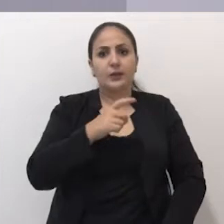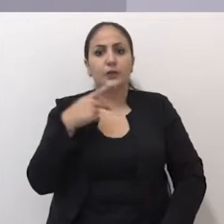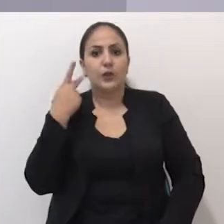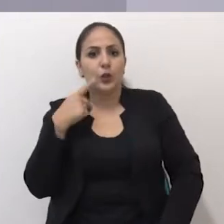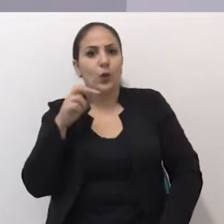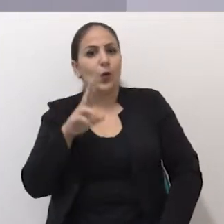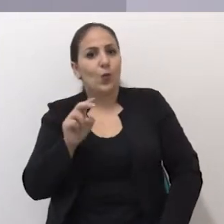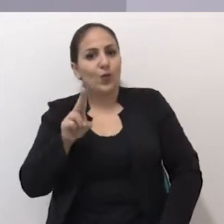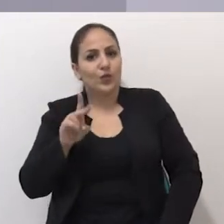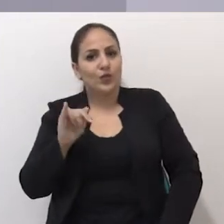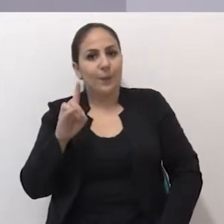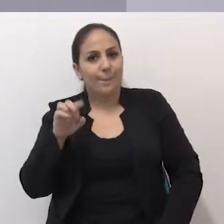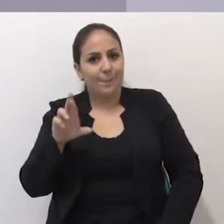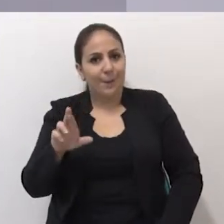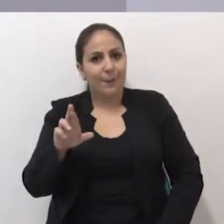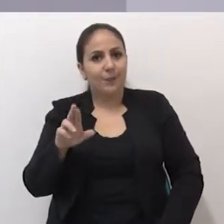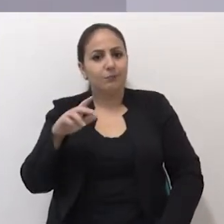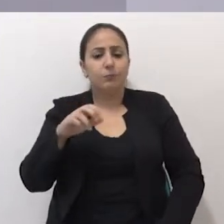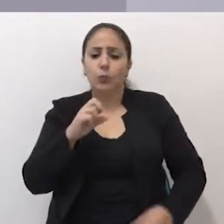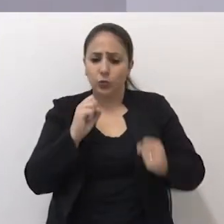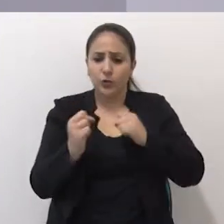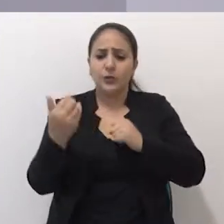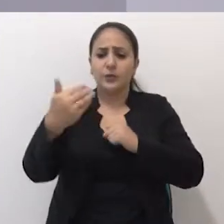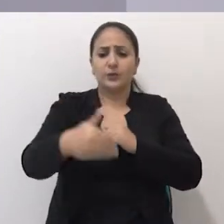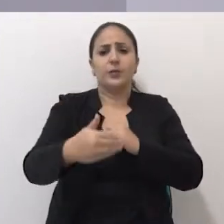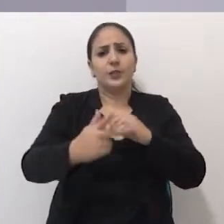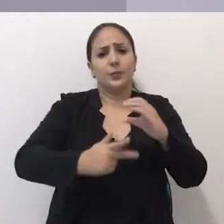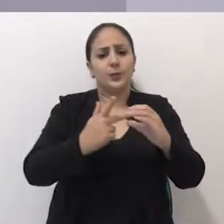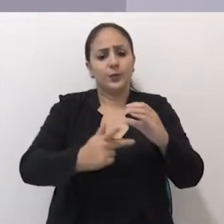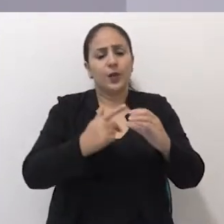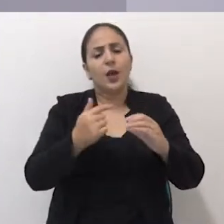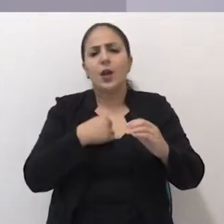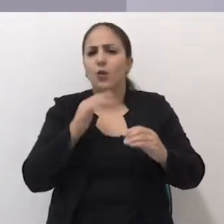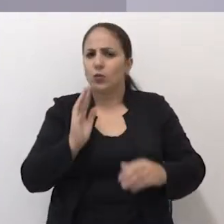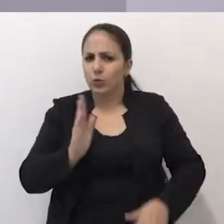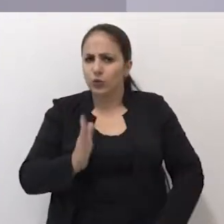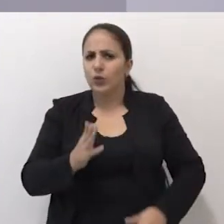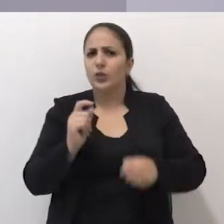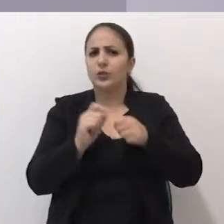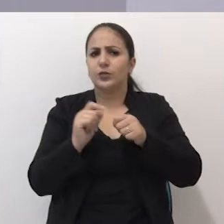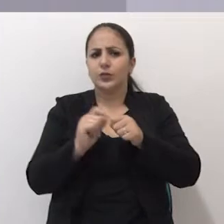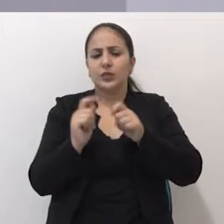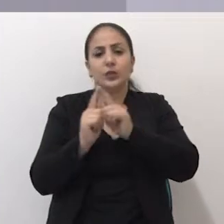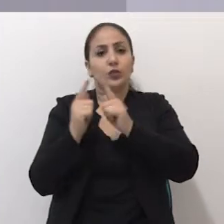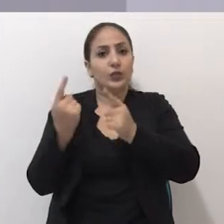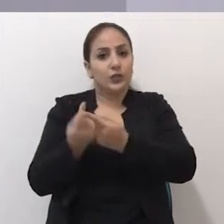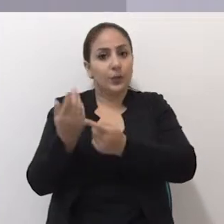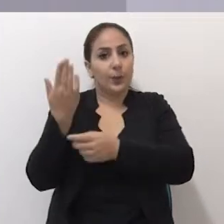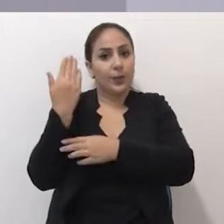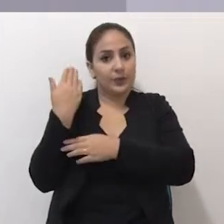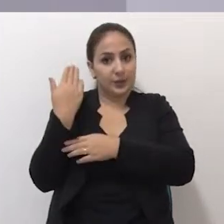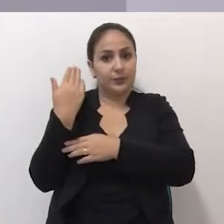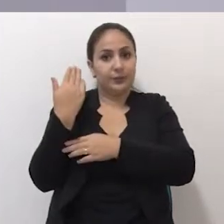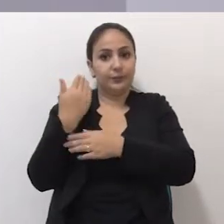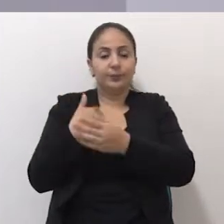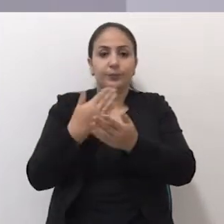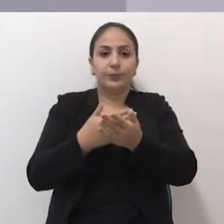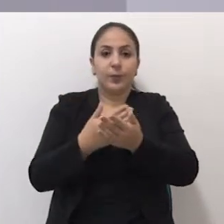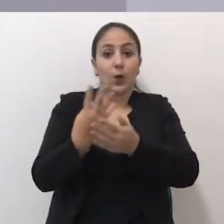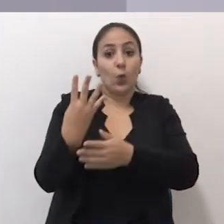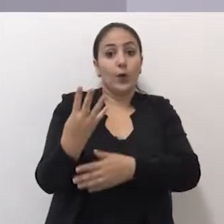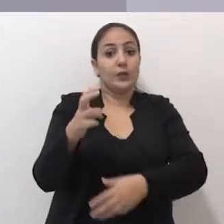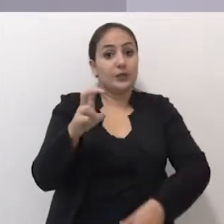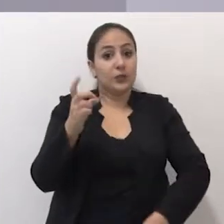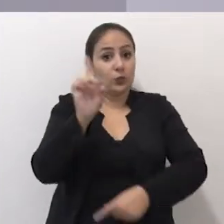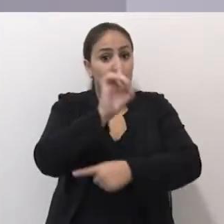pudessem estar na Câmara de Vereadores ocupando espaço pelo PCdoB. Então eu já fiz isso no mandato passado, quando eu me